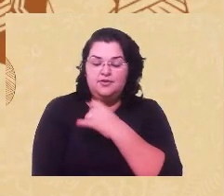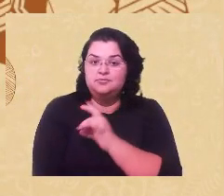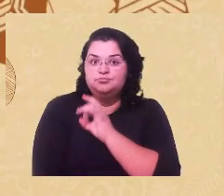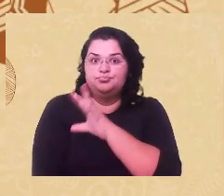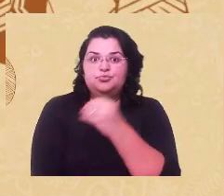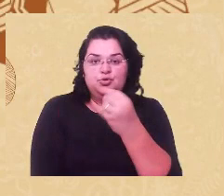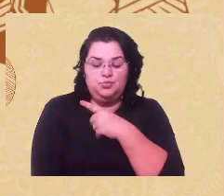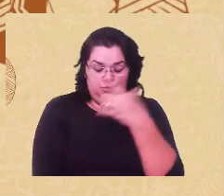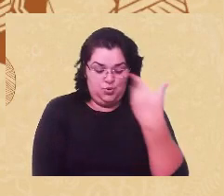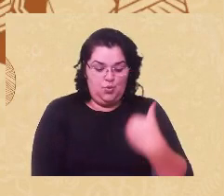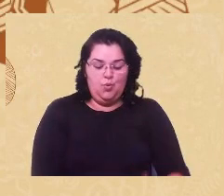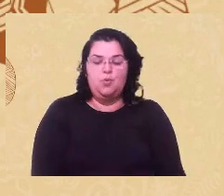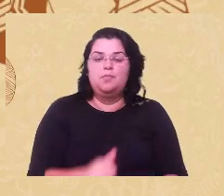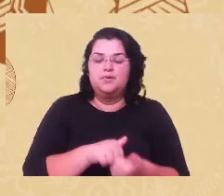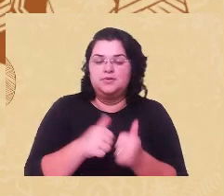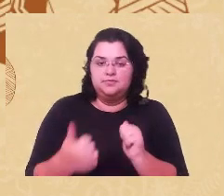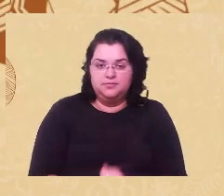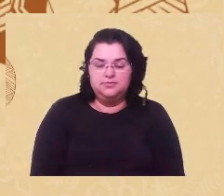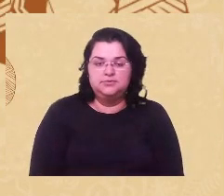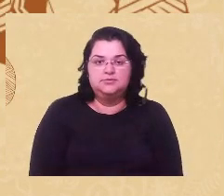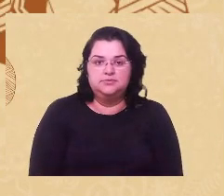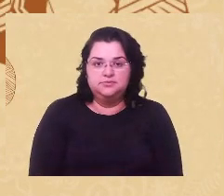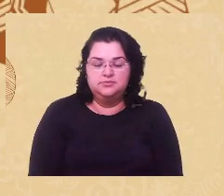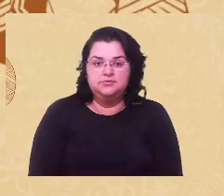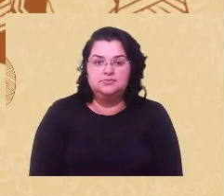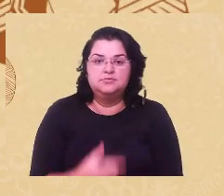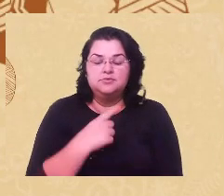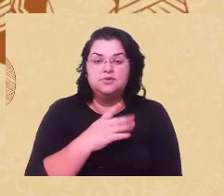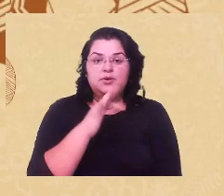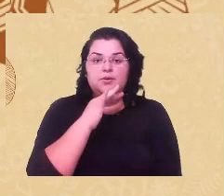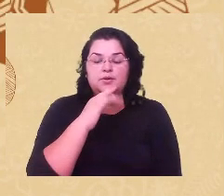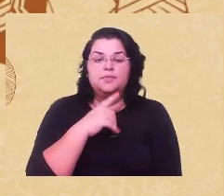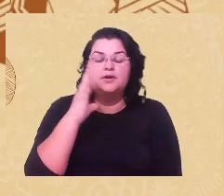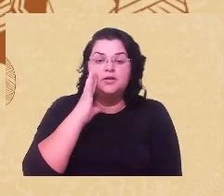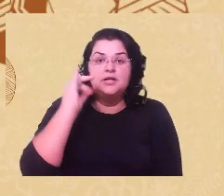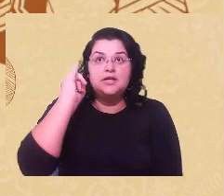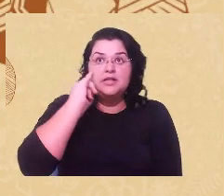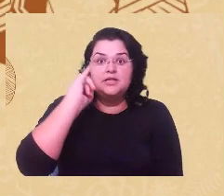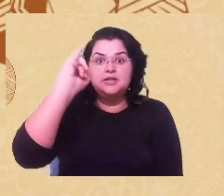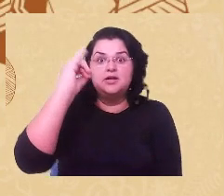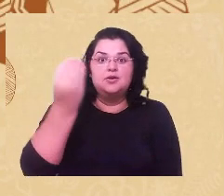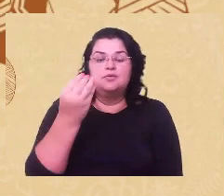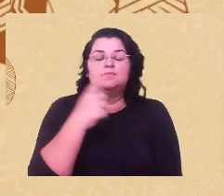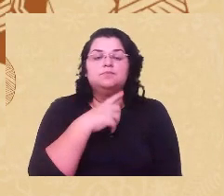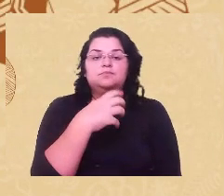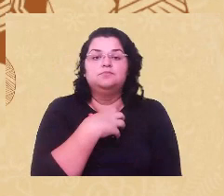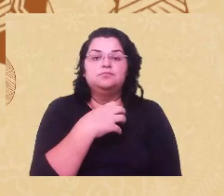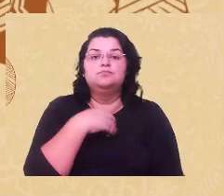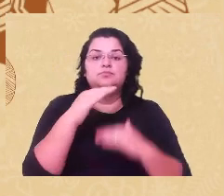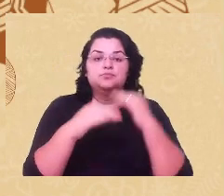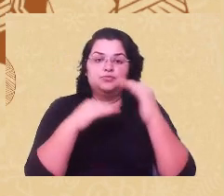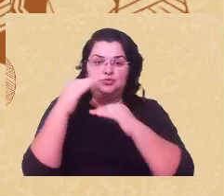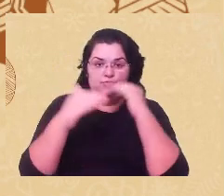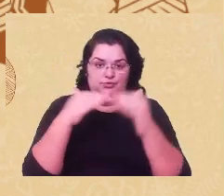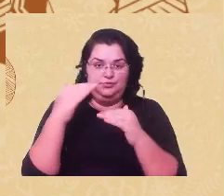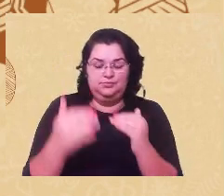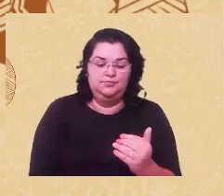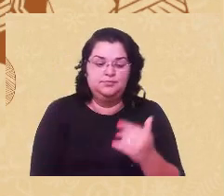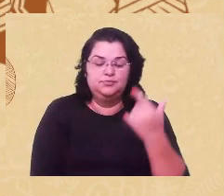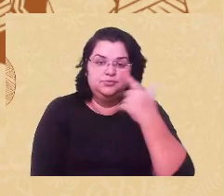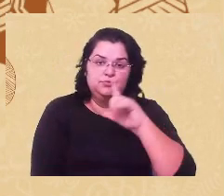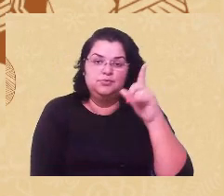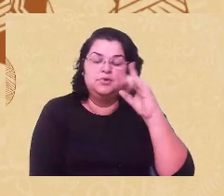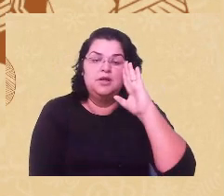comportam, são inferiorizados em prol de uma ideia de como deveriam funcionar, né. E aí, um outro aspecto que a